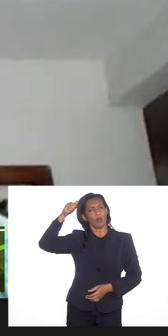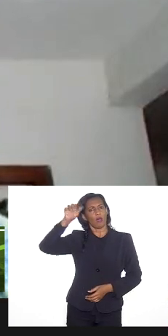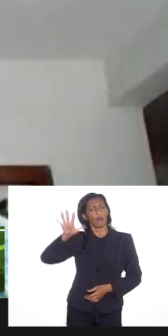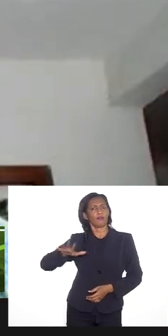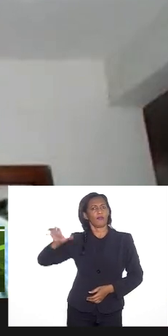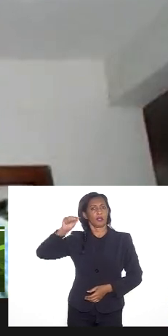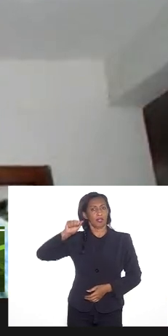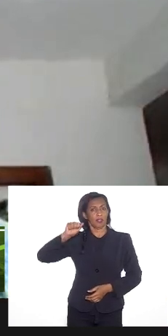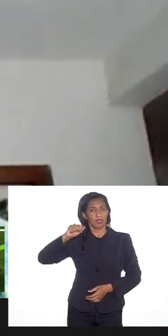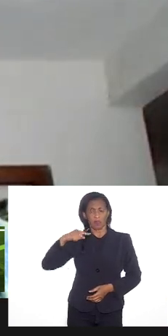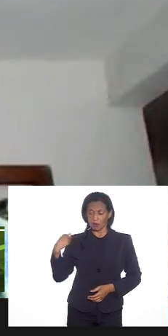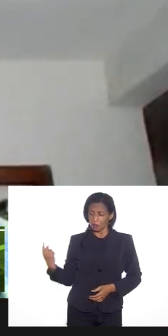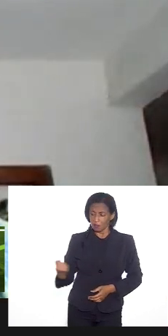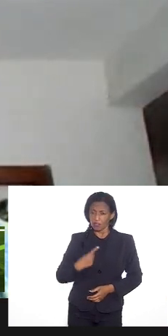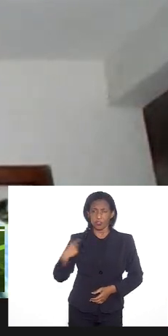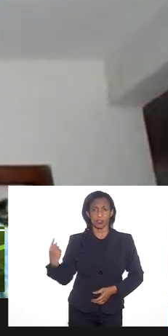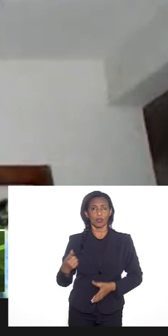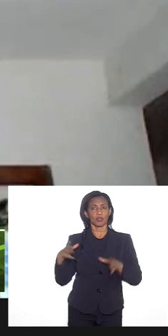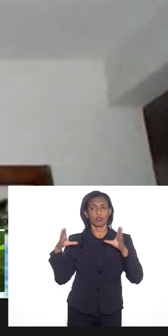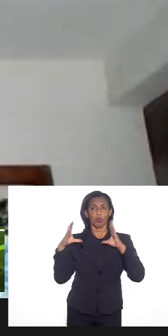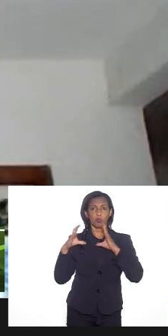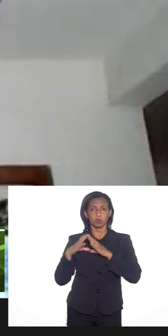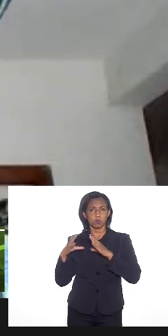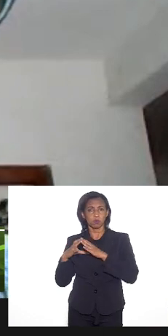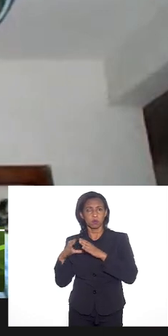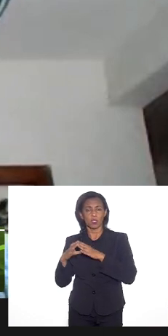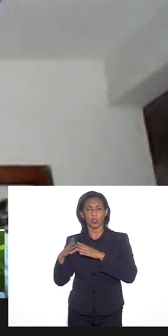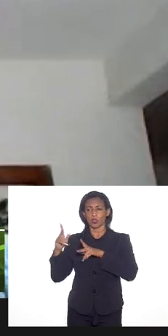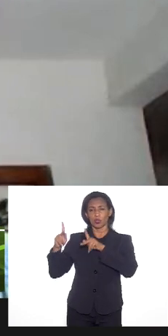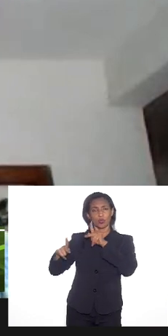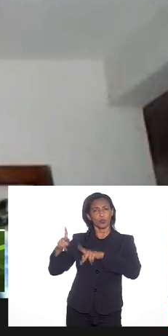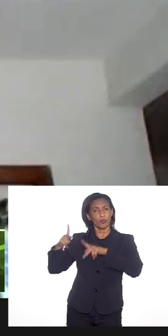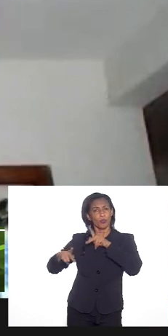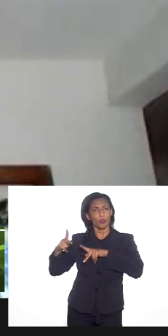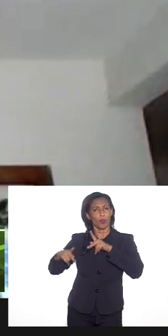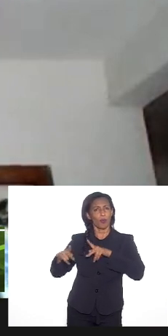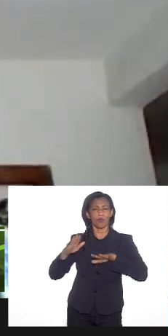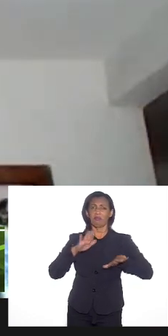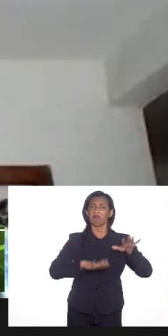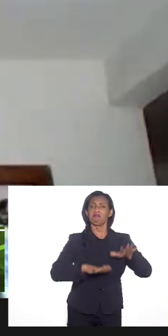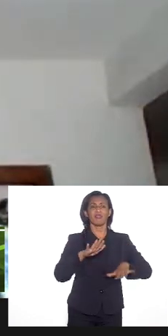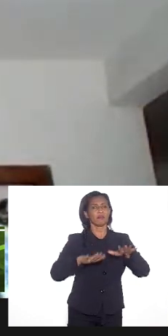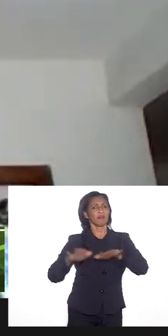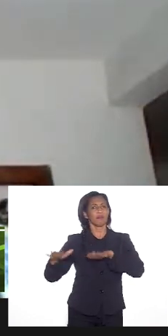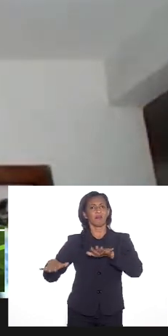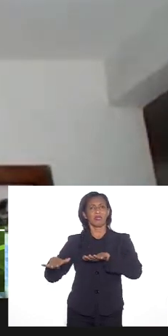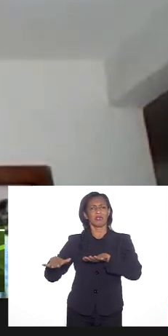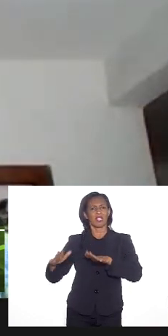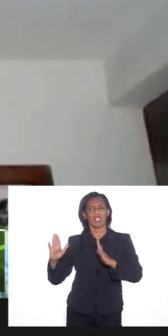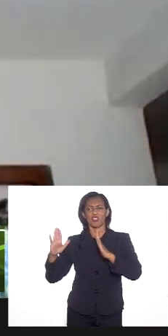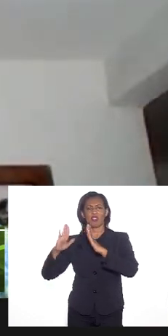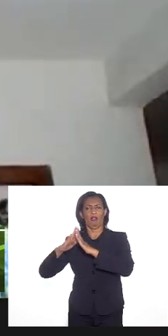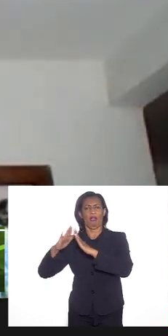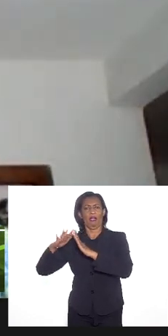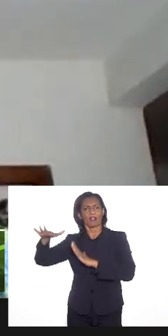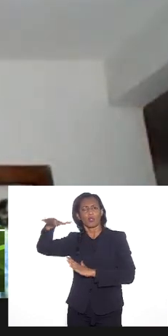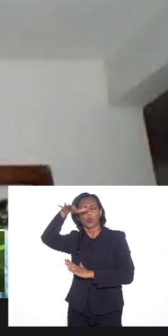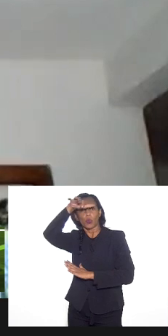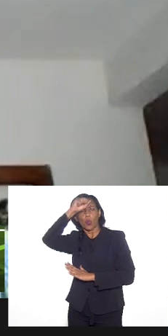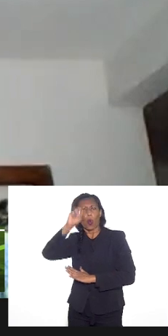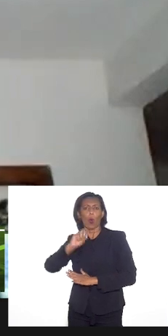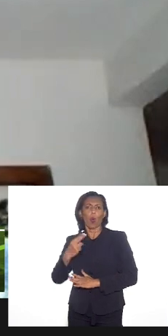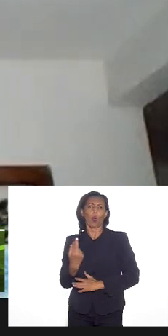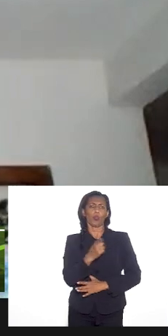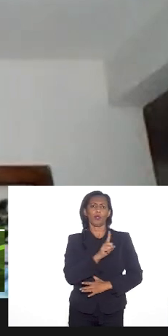territórios de nossas comunidades de nossas populações independente de ser de terreiro ou não porque como Jairo bem